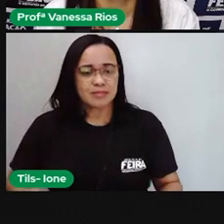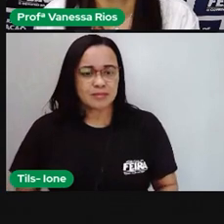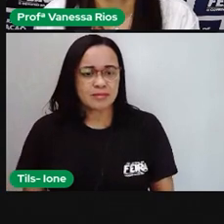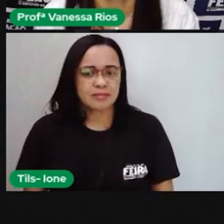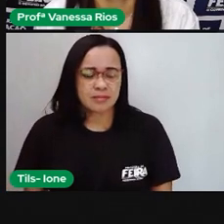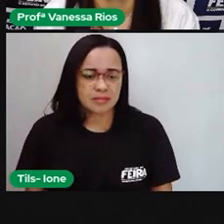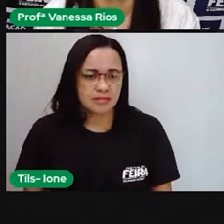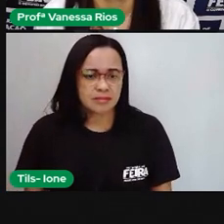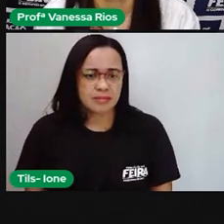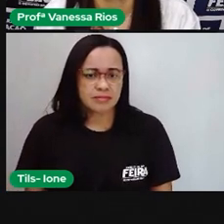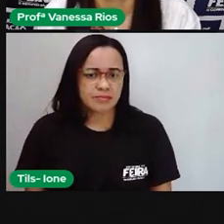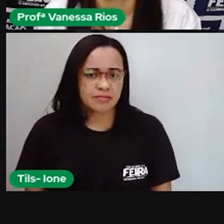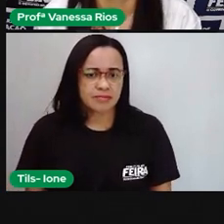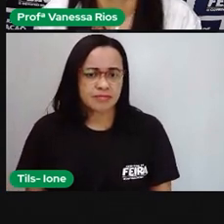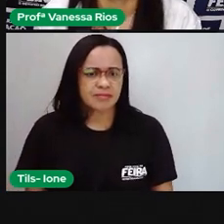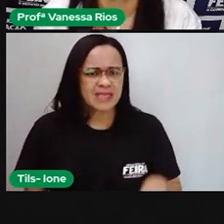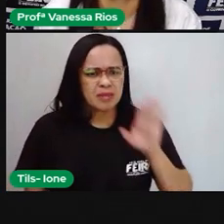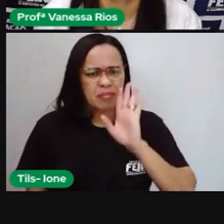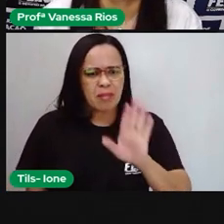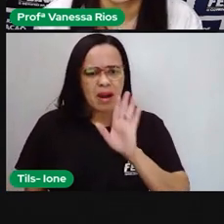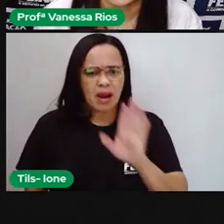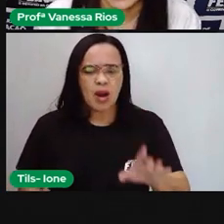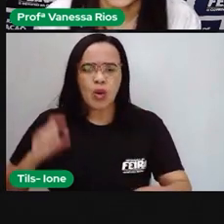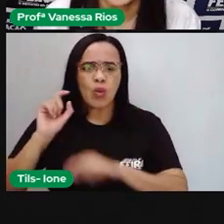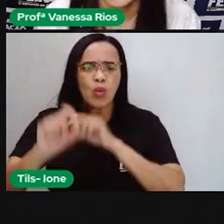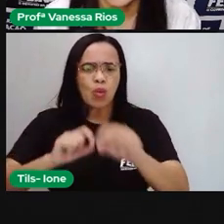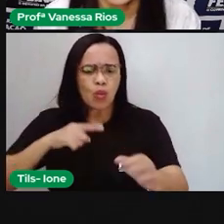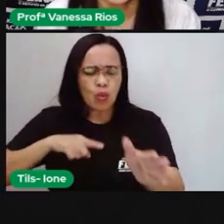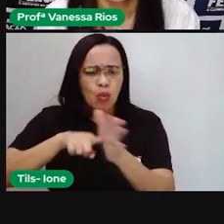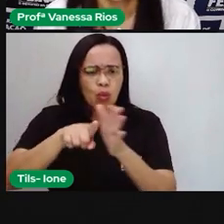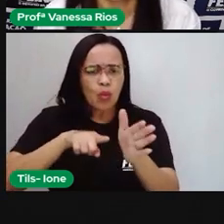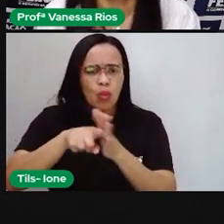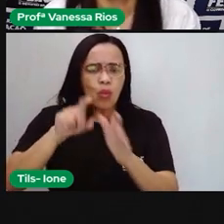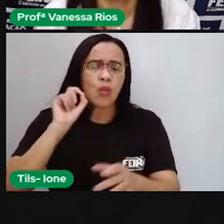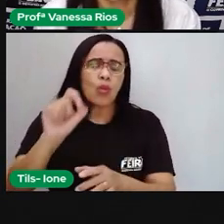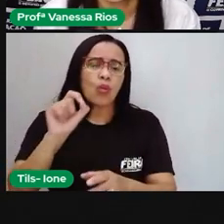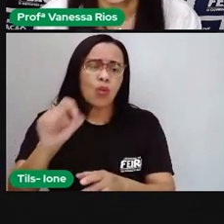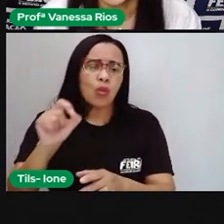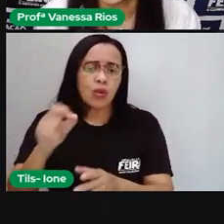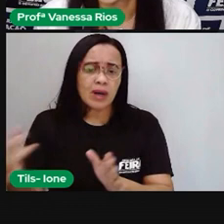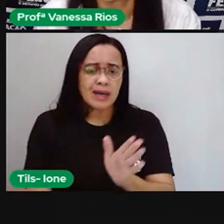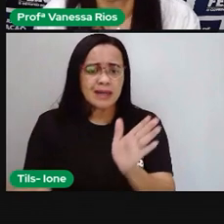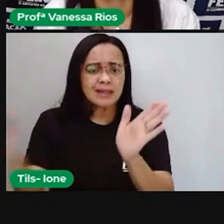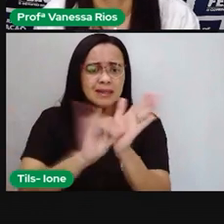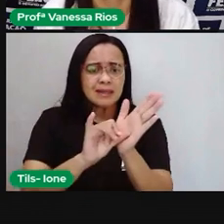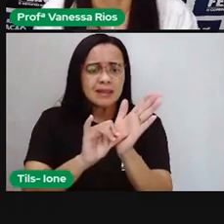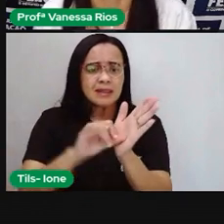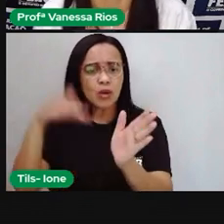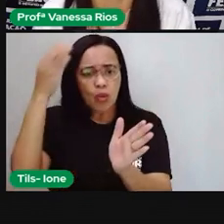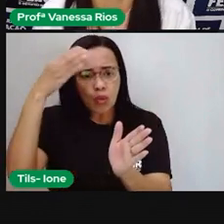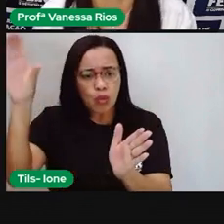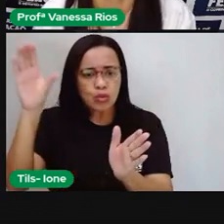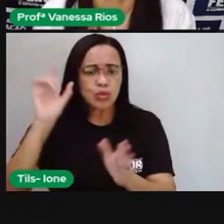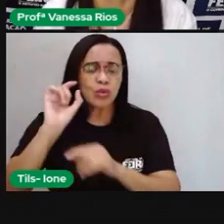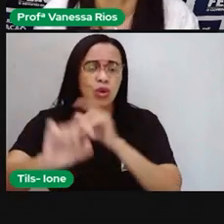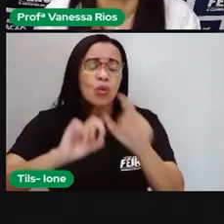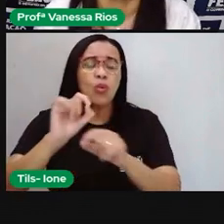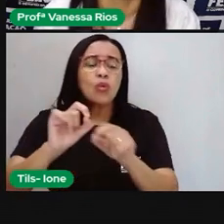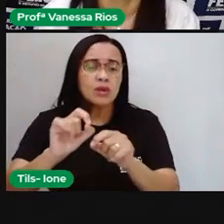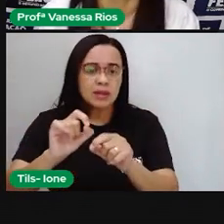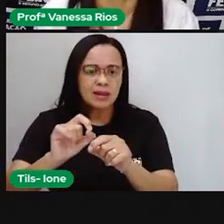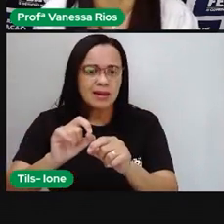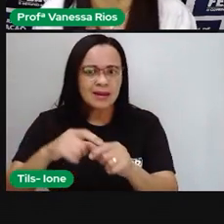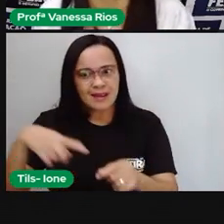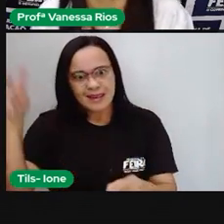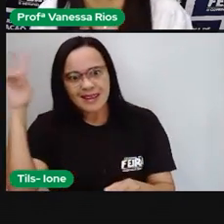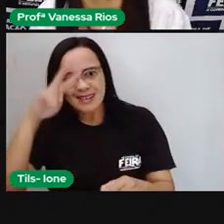E aí, o que seria identidade cultural? Quando a gente pensa em identidade, a gente lembra logo do nosso documento, não é?